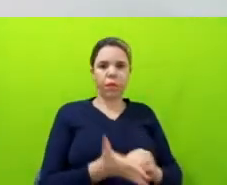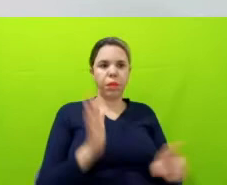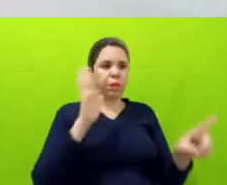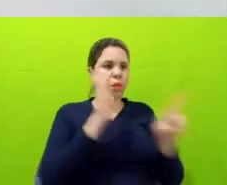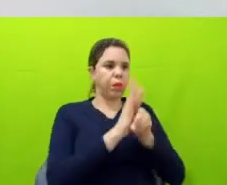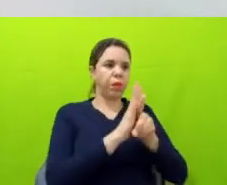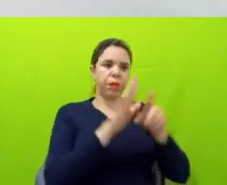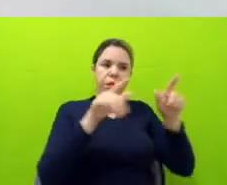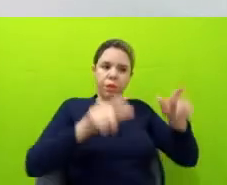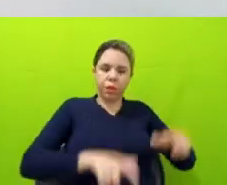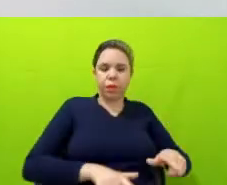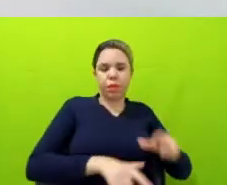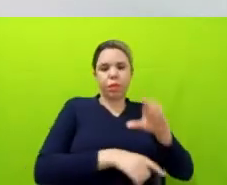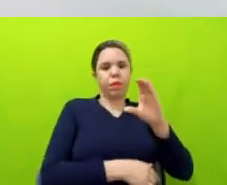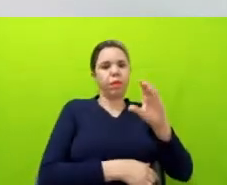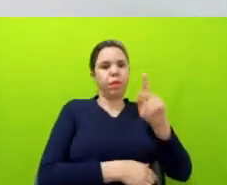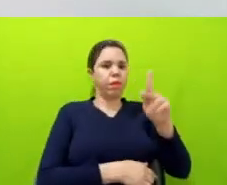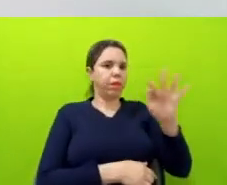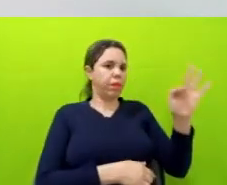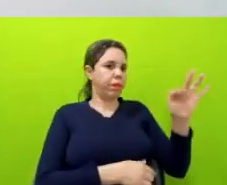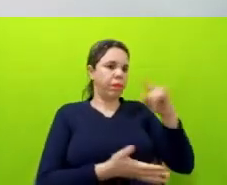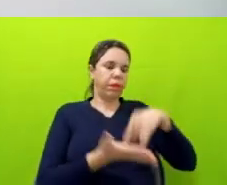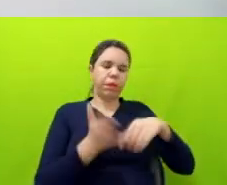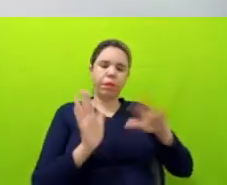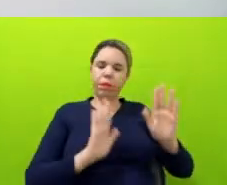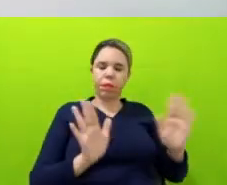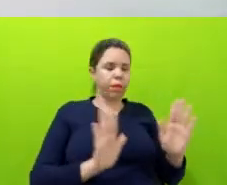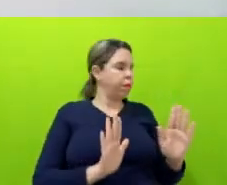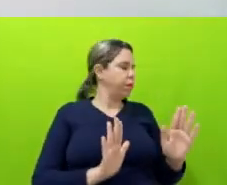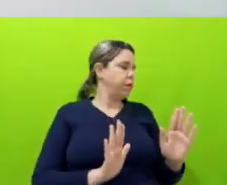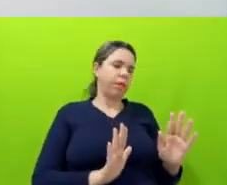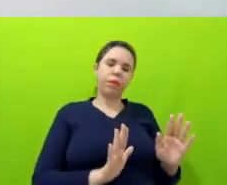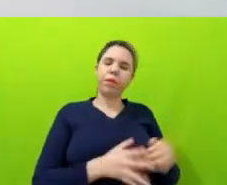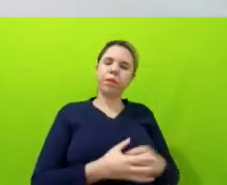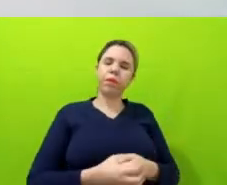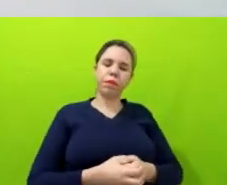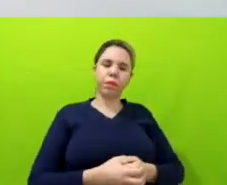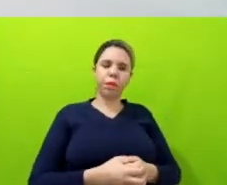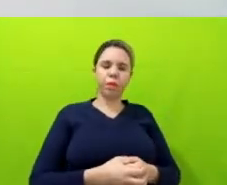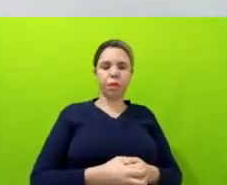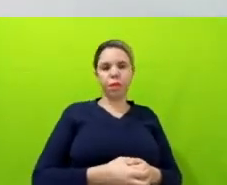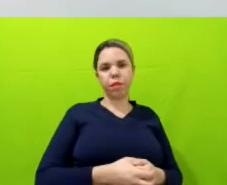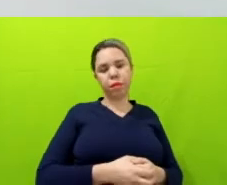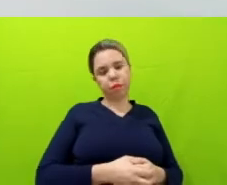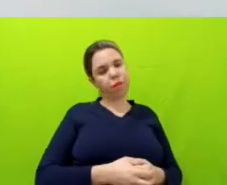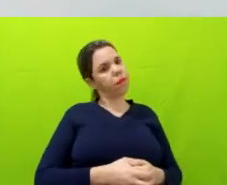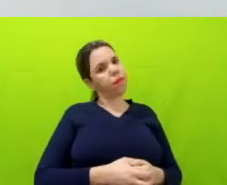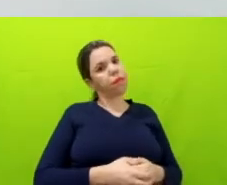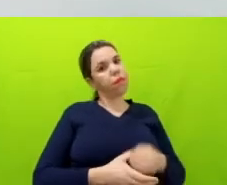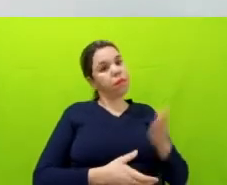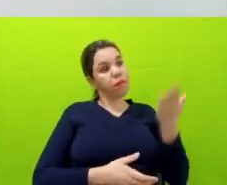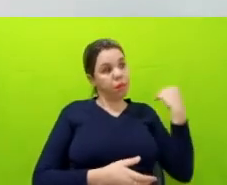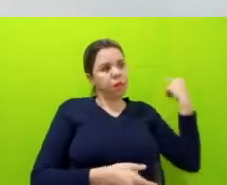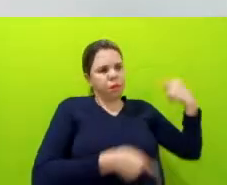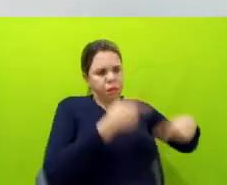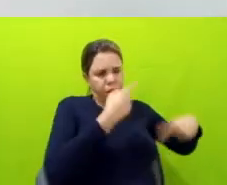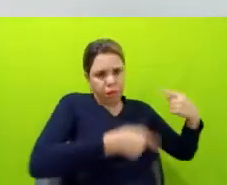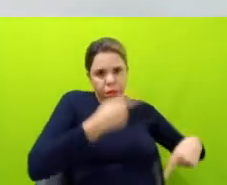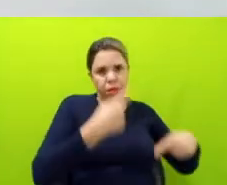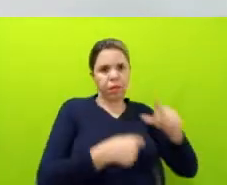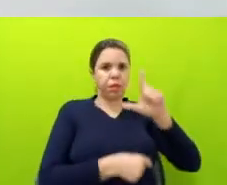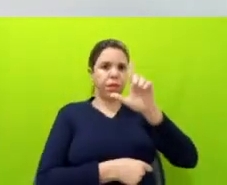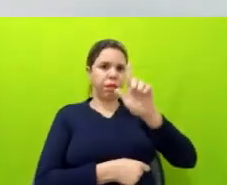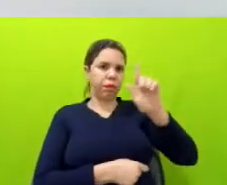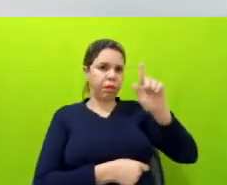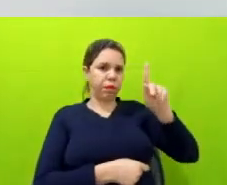CPF ou outras informações tidas como pessoais, né. Essa já era uma discussão, mas com a LGPD essa discussão